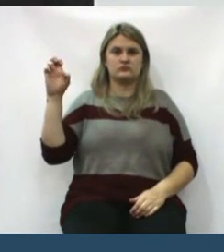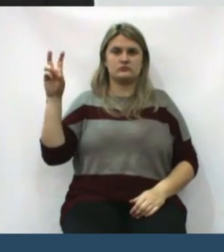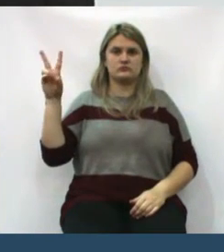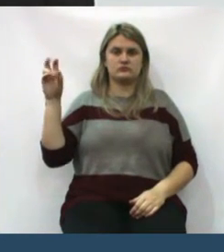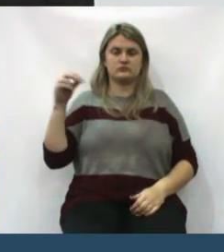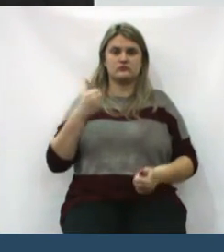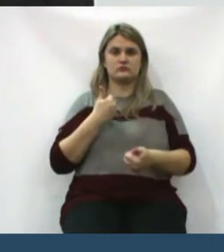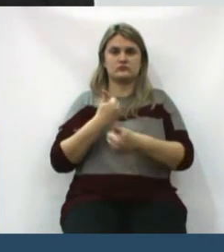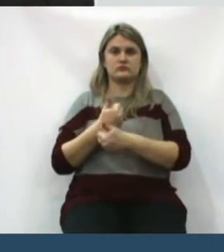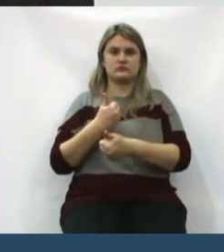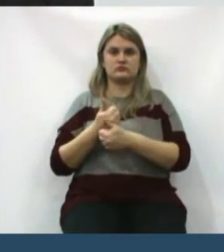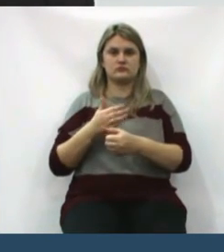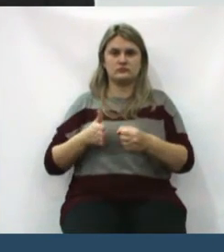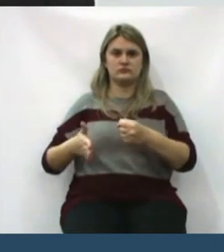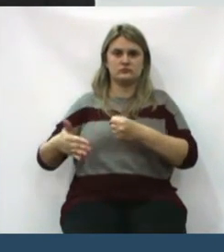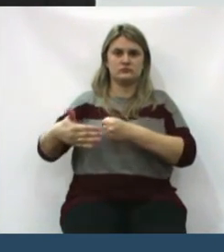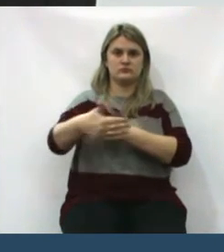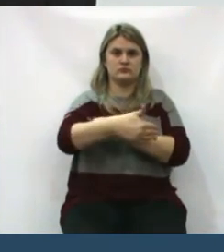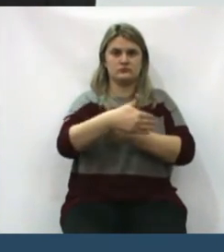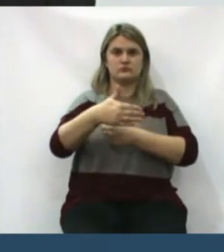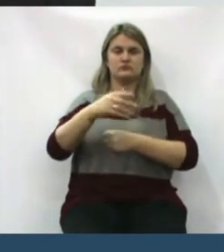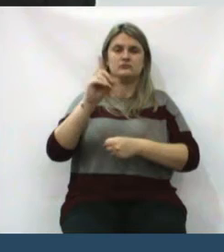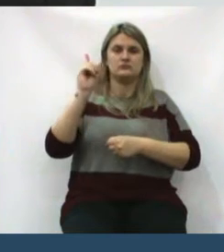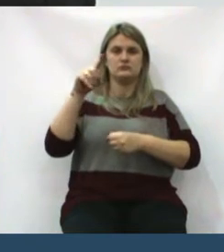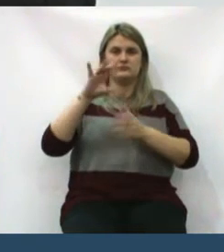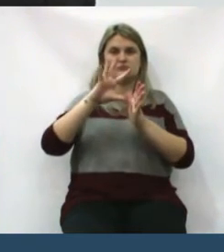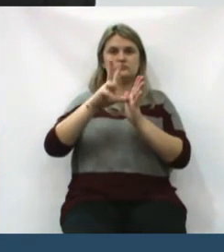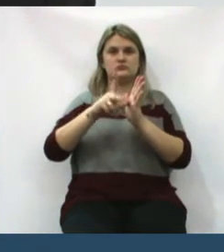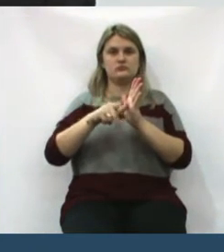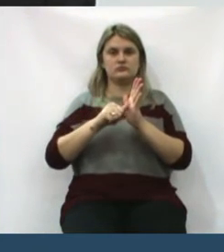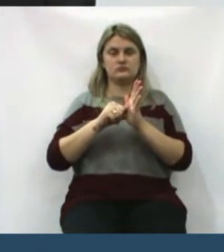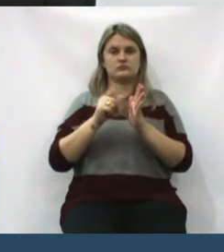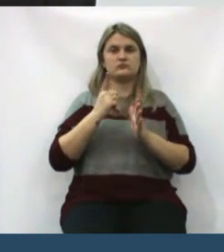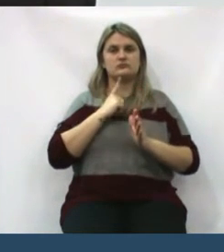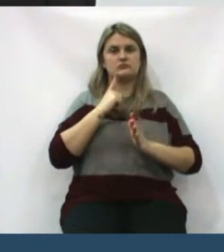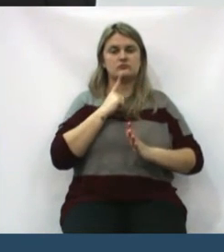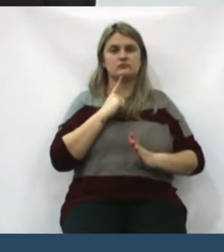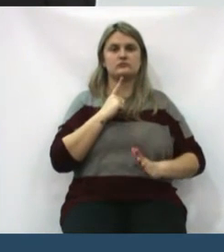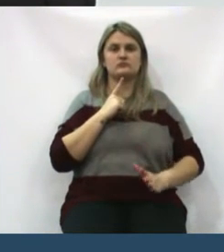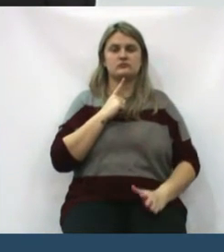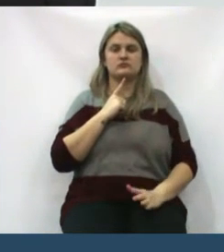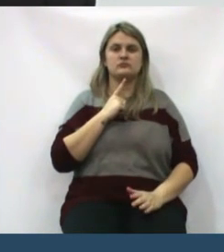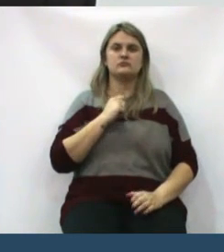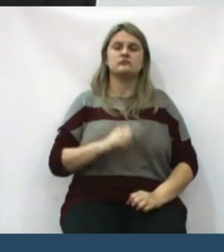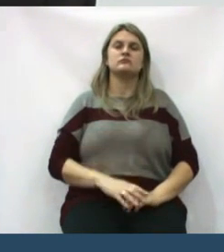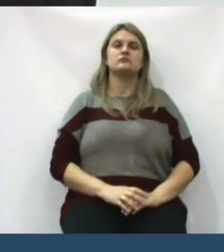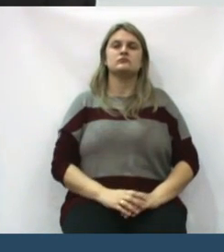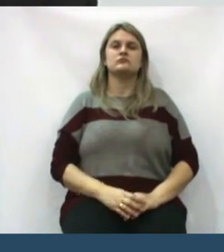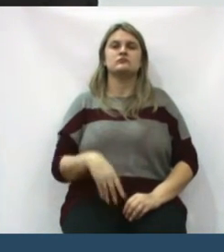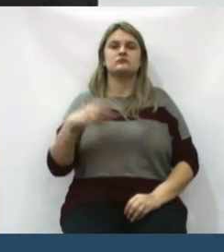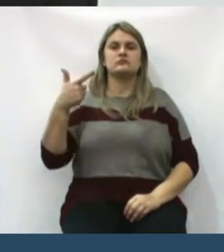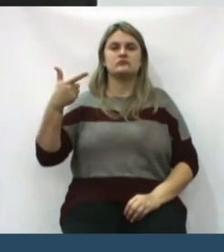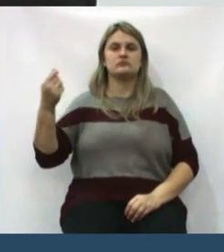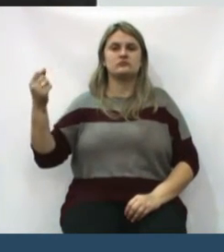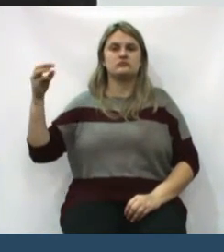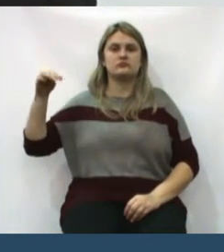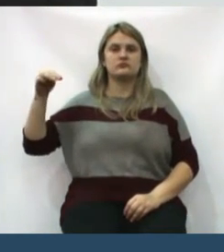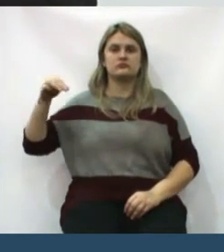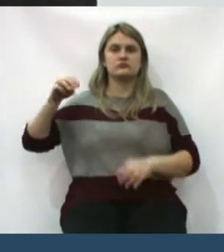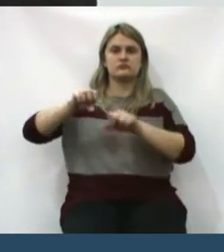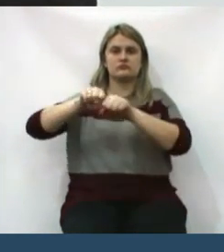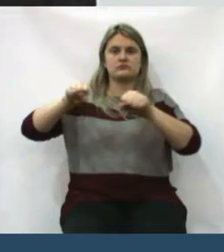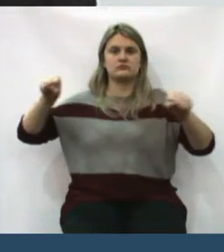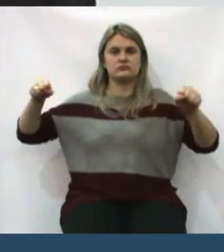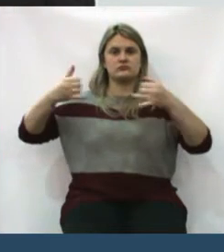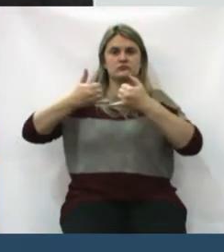ao lado do viaduto. Foi roubado mais ou menos uns 200 e poucos metros de